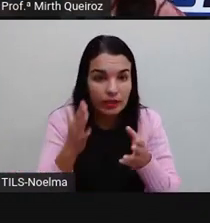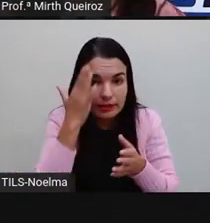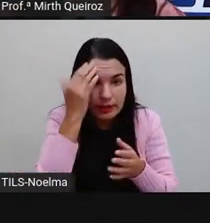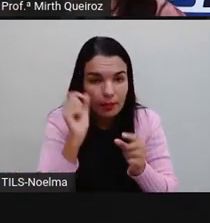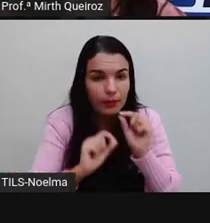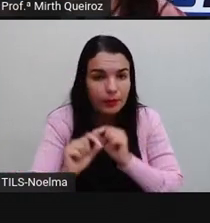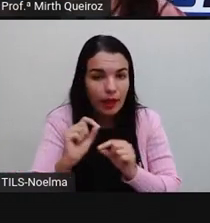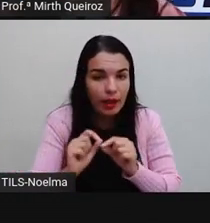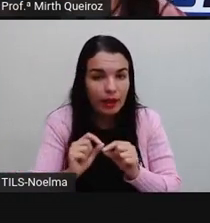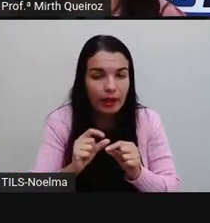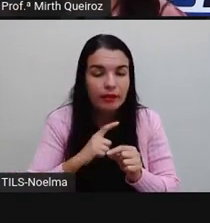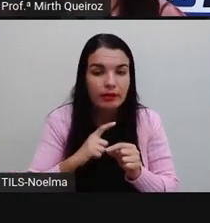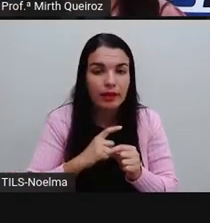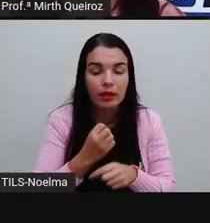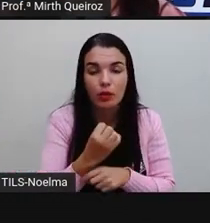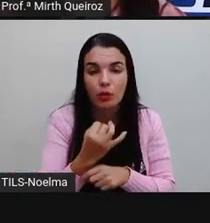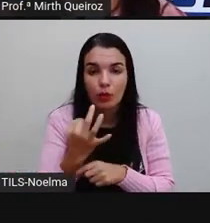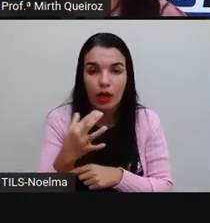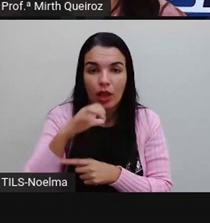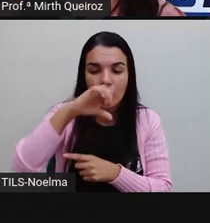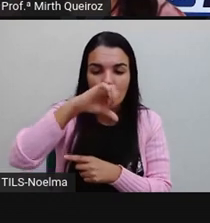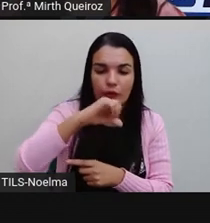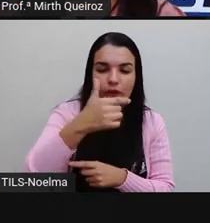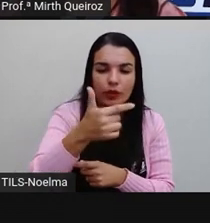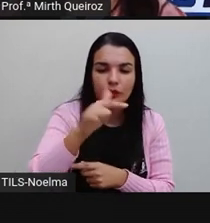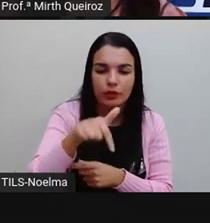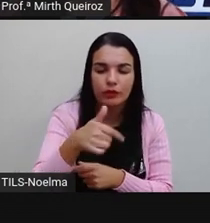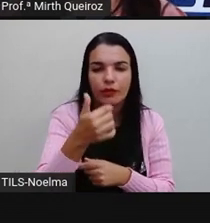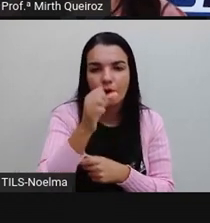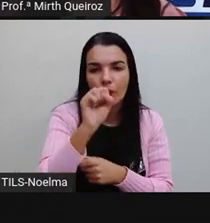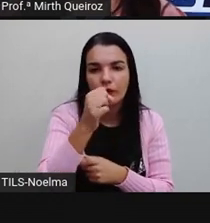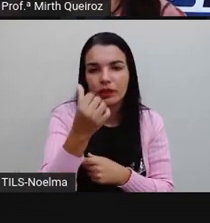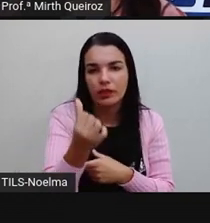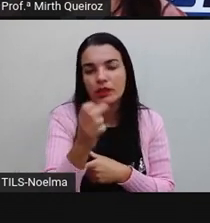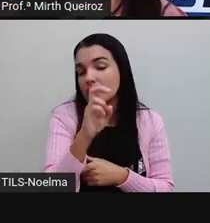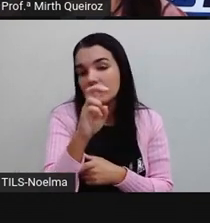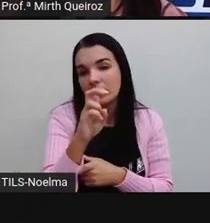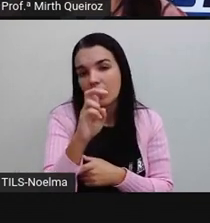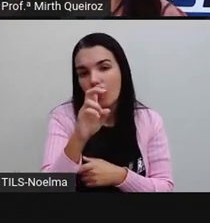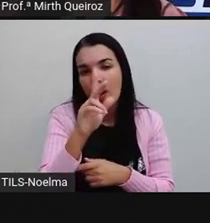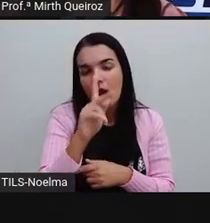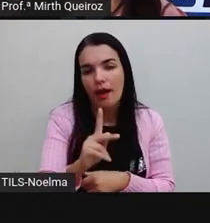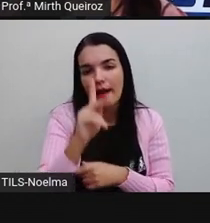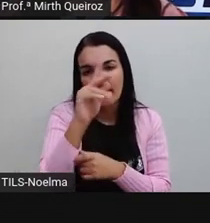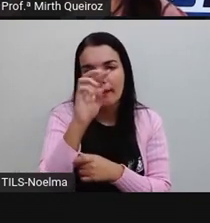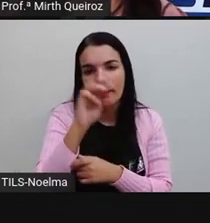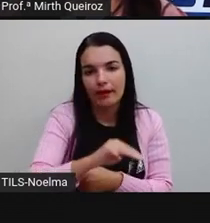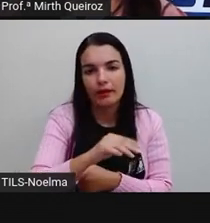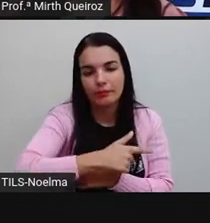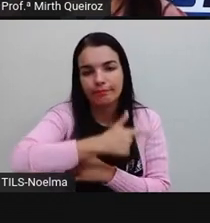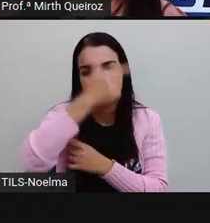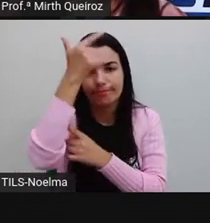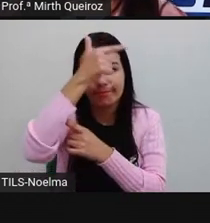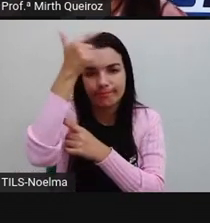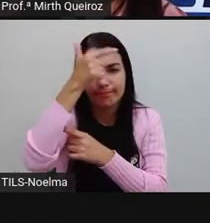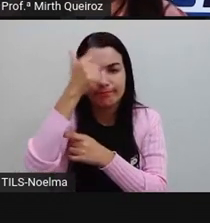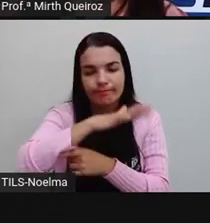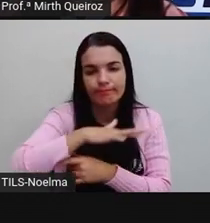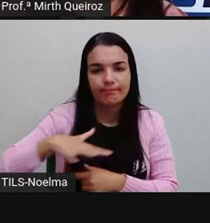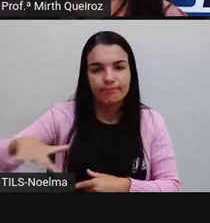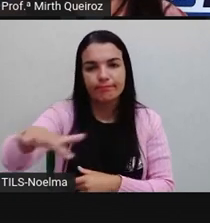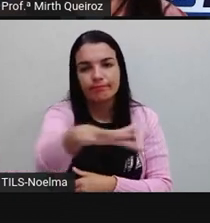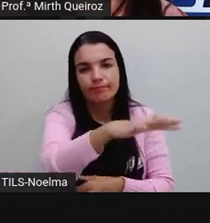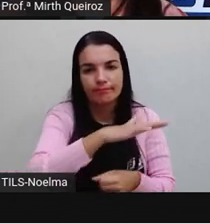2016 seria de quanto?,85 km² de área